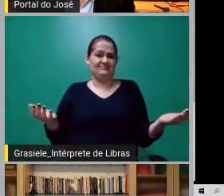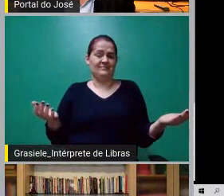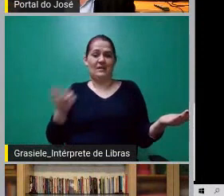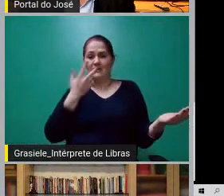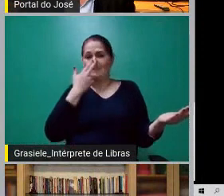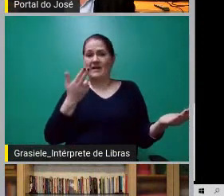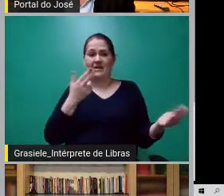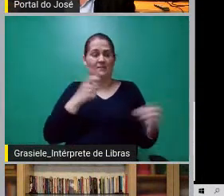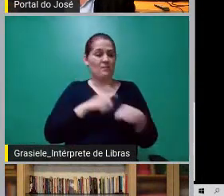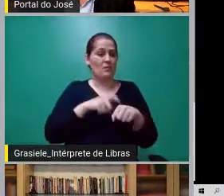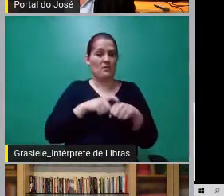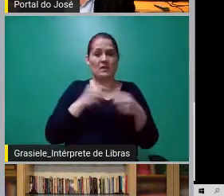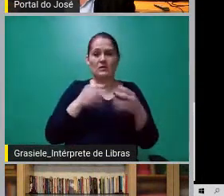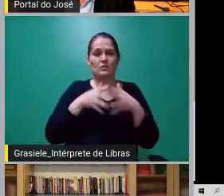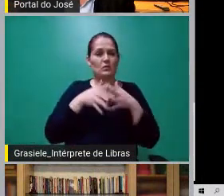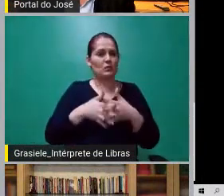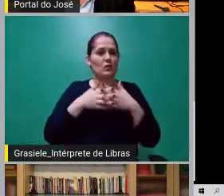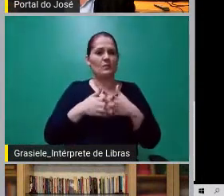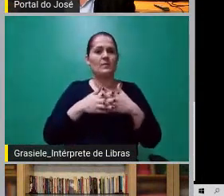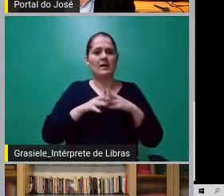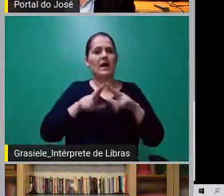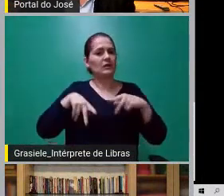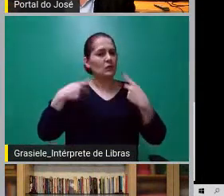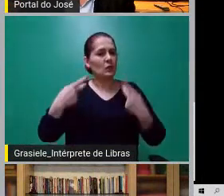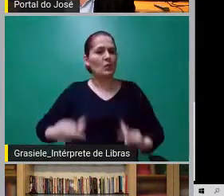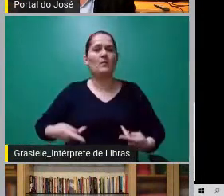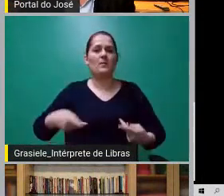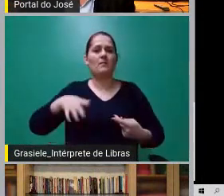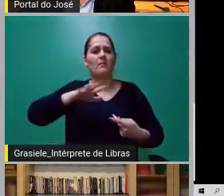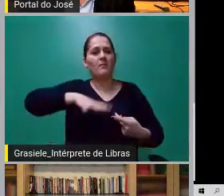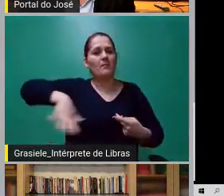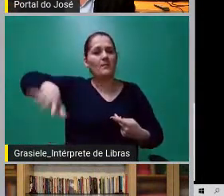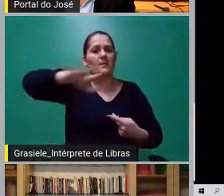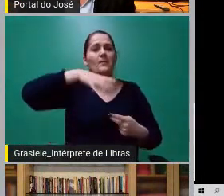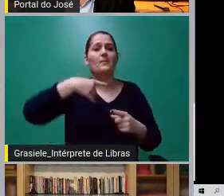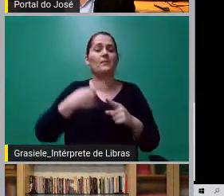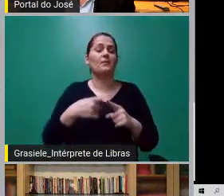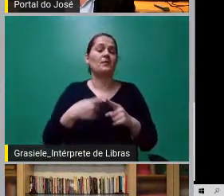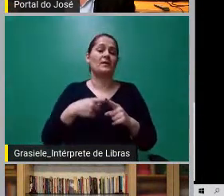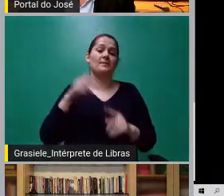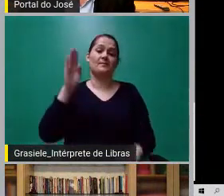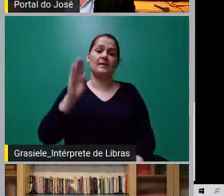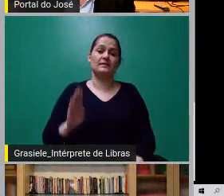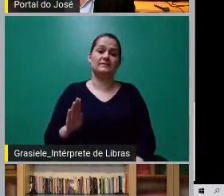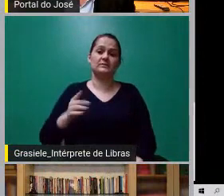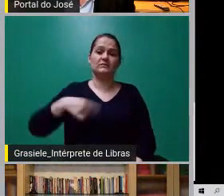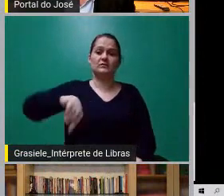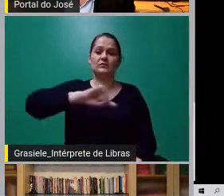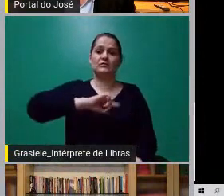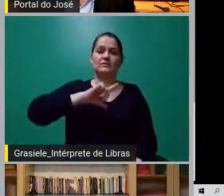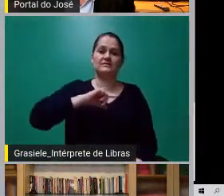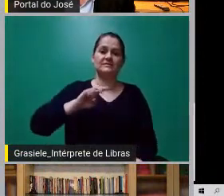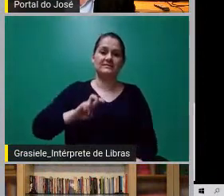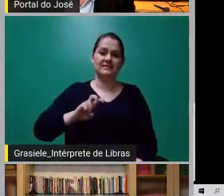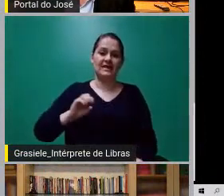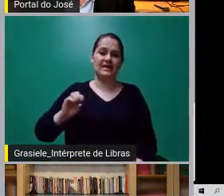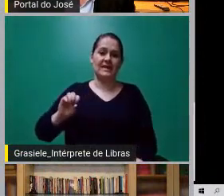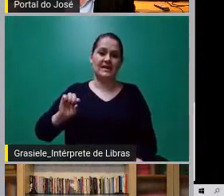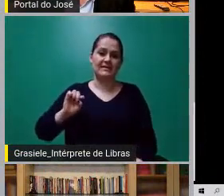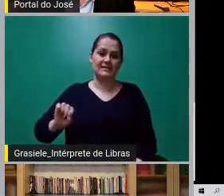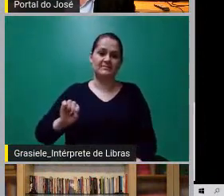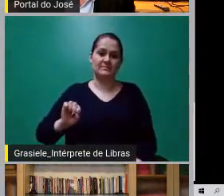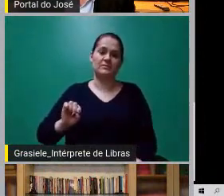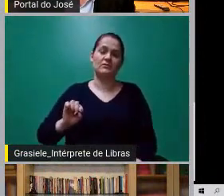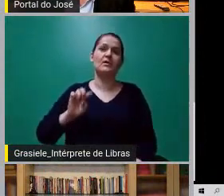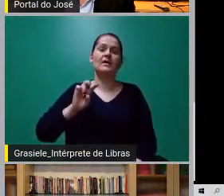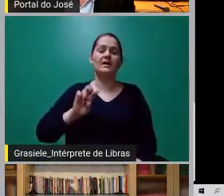complicada para a humanidade inteira e muito mais para nós aqui no Brasil. O fato de a gente ter 500 mil pessoas, mais de 530